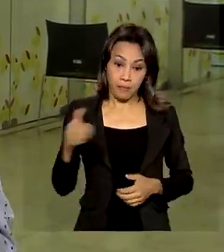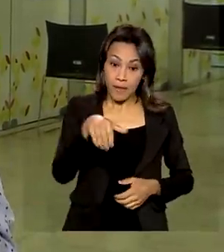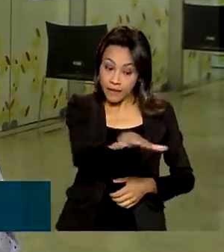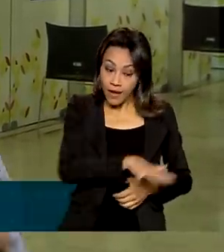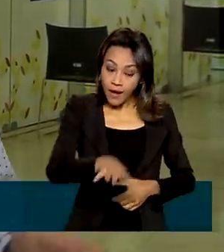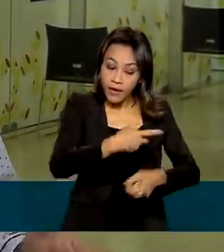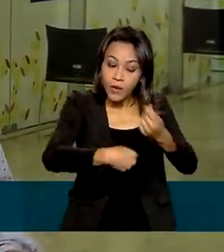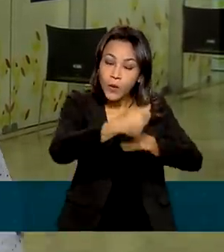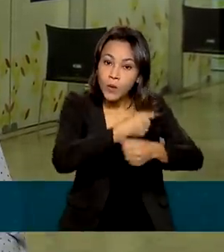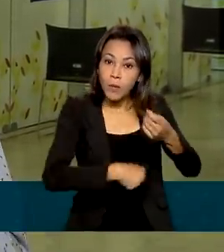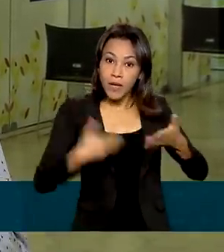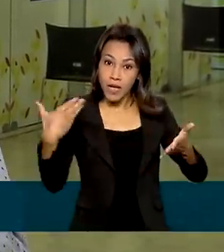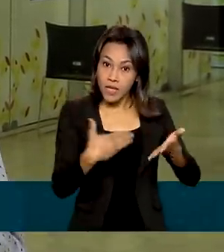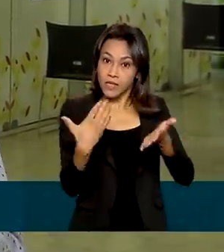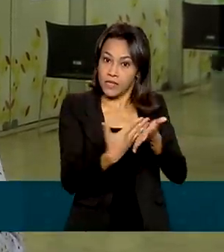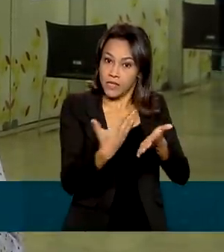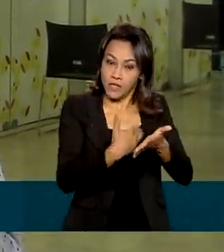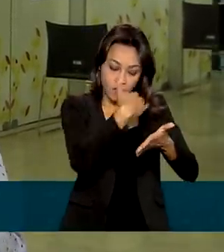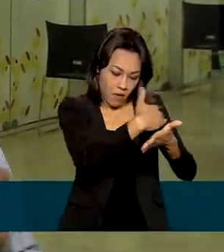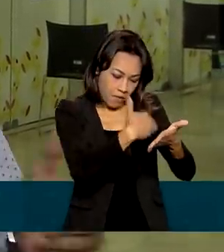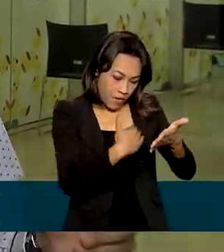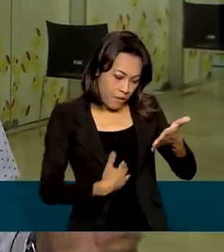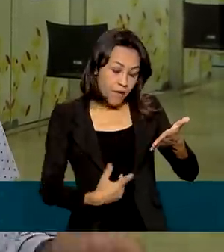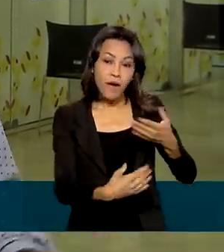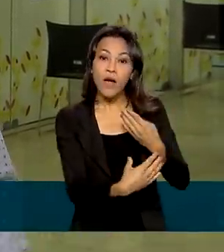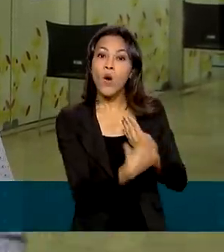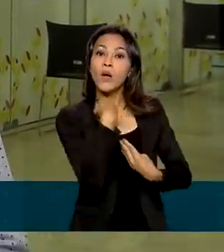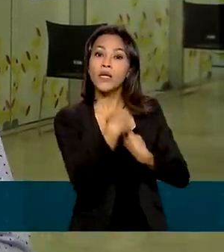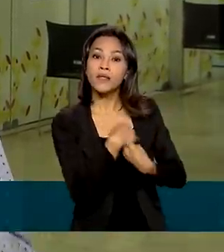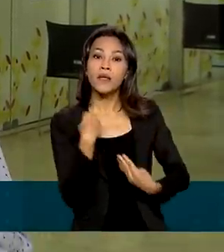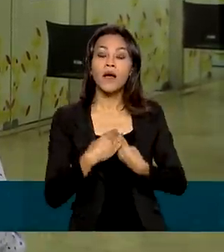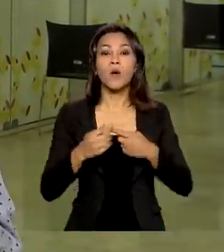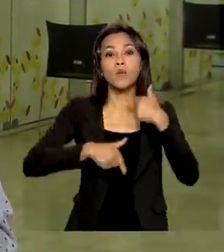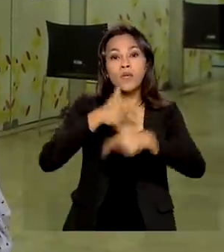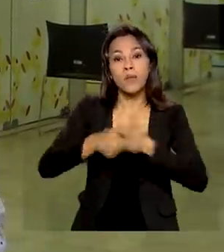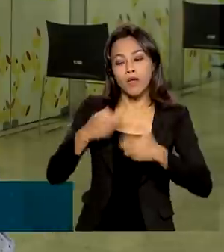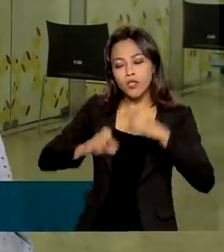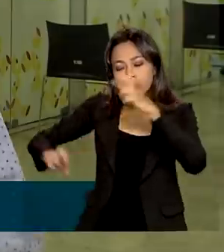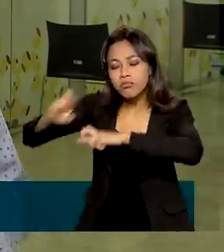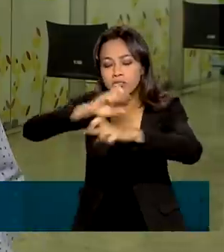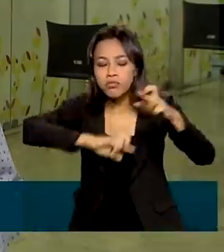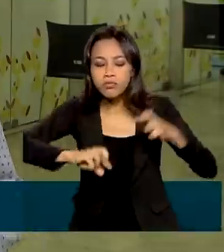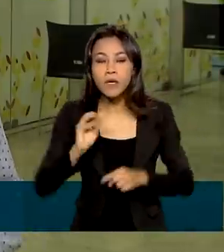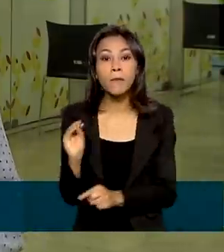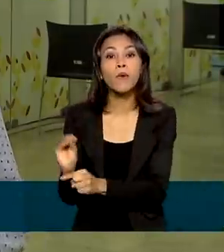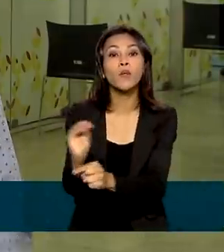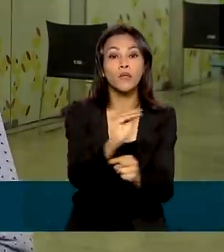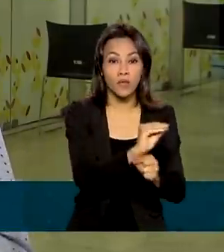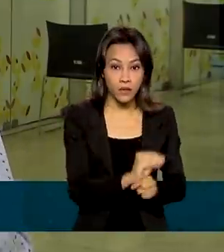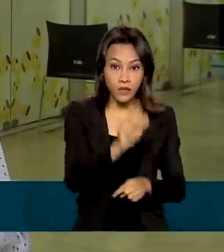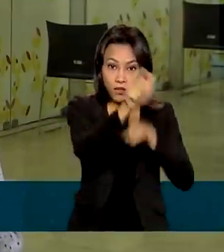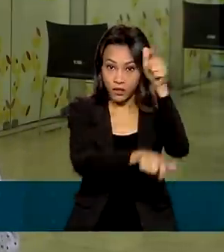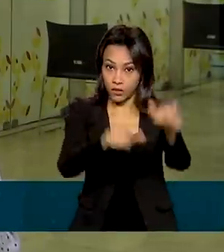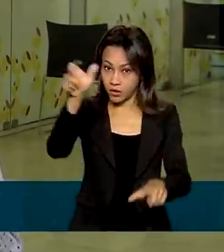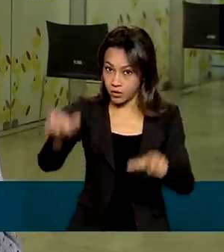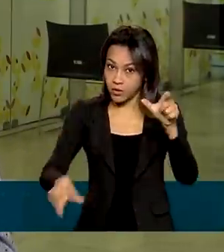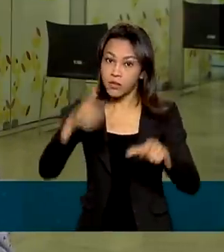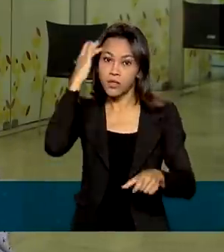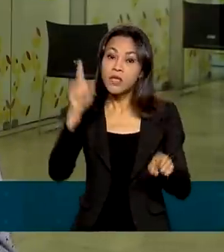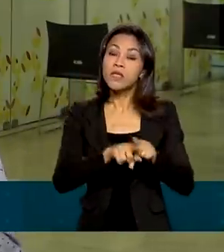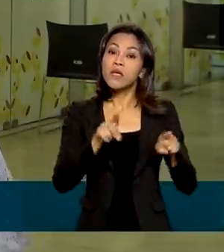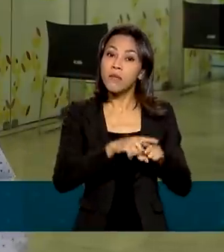guia vai agilizar e valorizar o trabalho de fiscalização e proteção do consumidor, além de facilitar a conclusão de